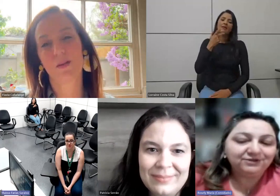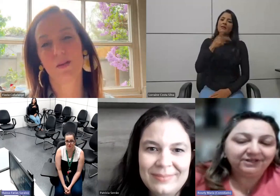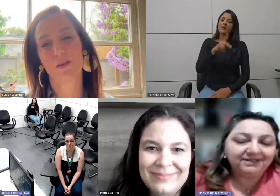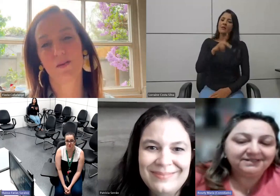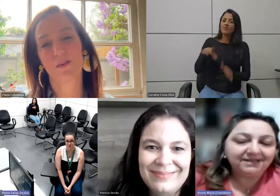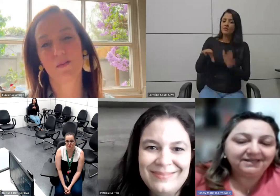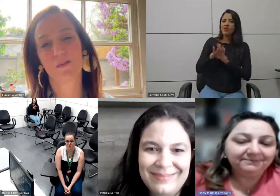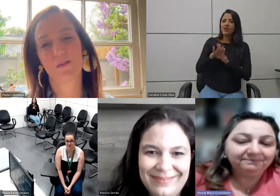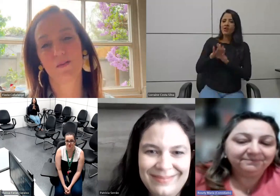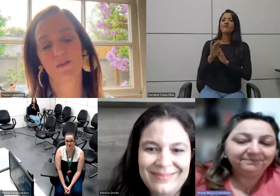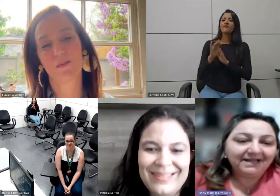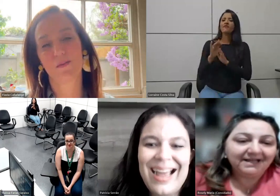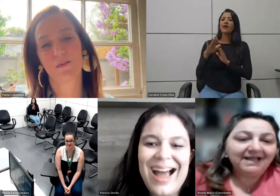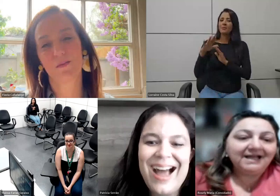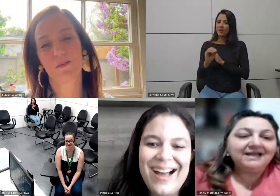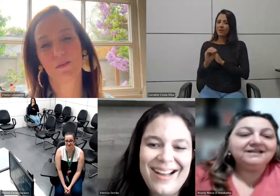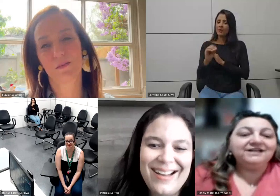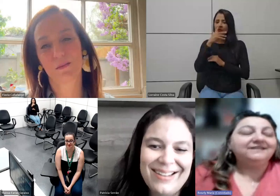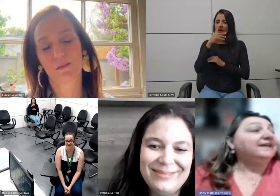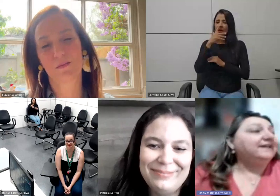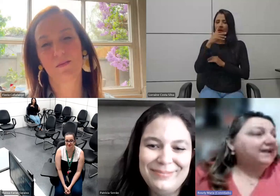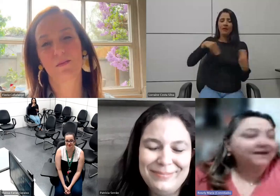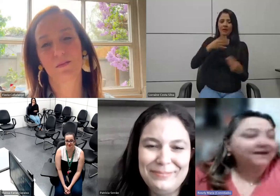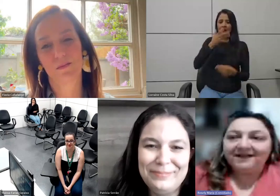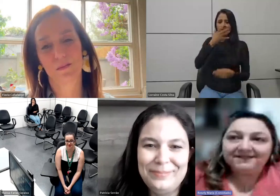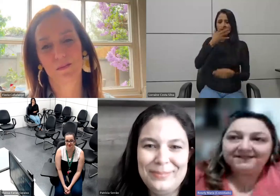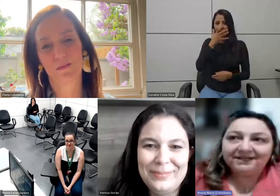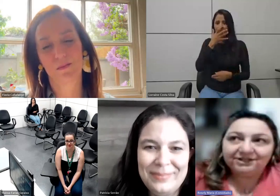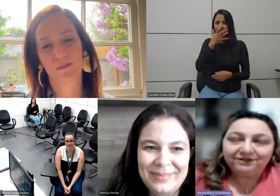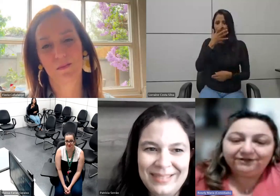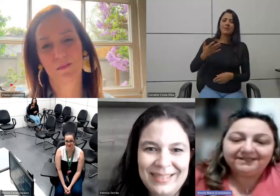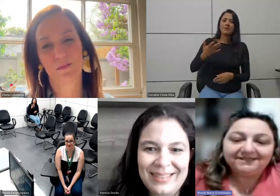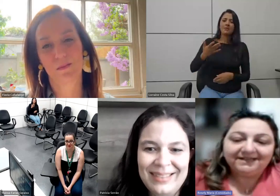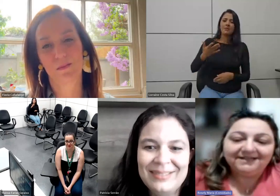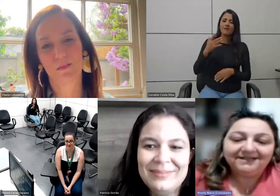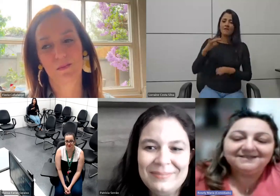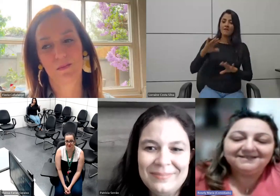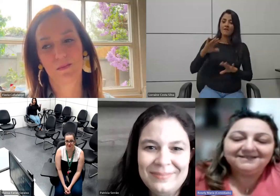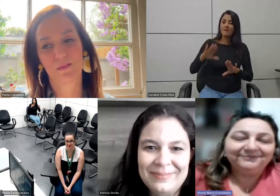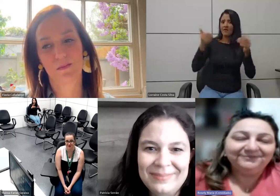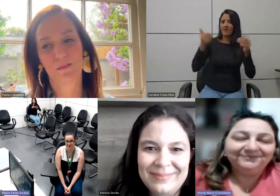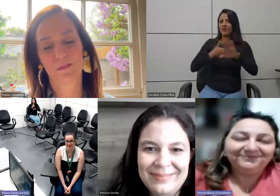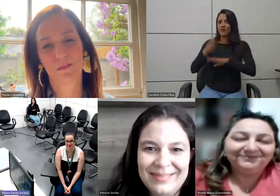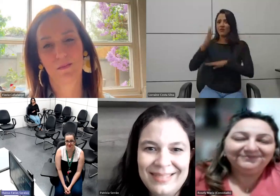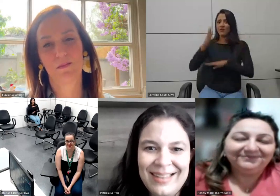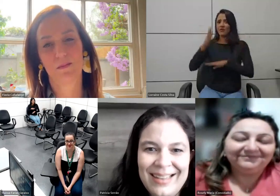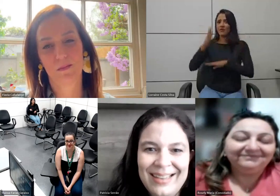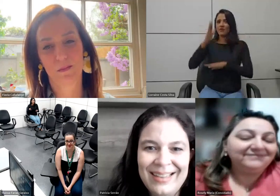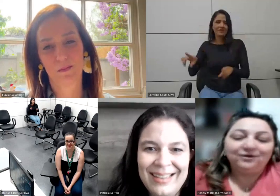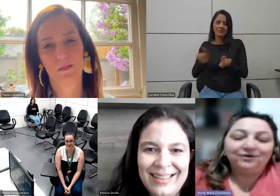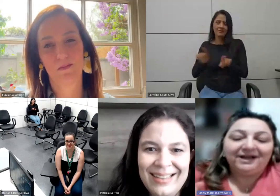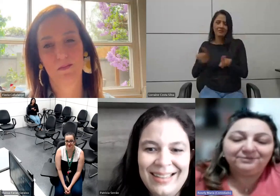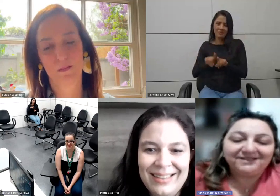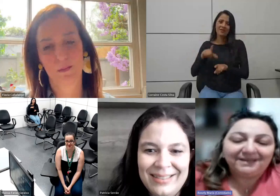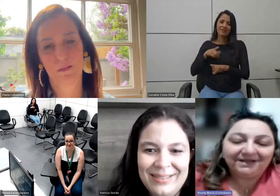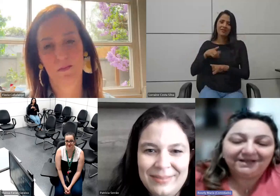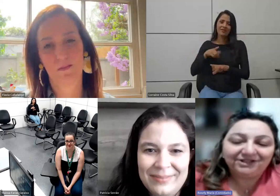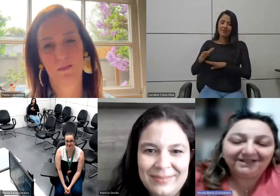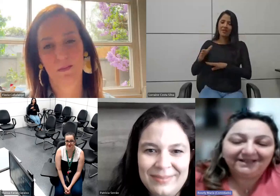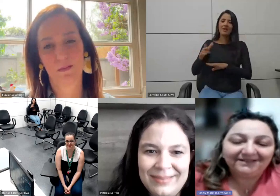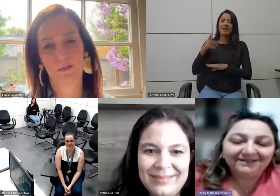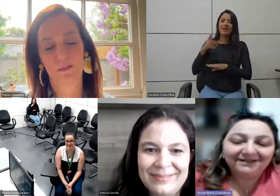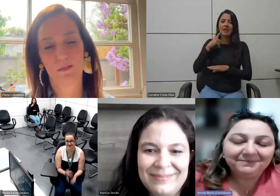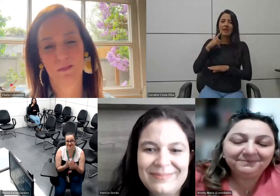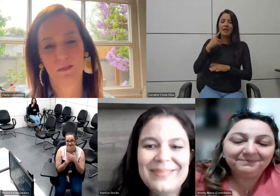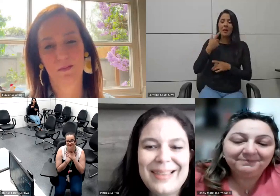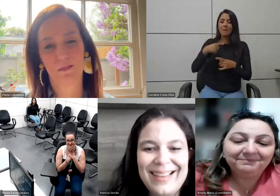chega porque sabe que desorganiza ele já tem a festa que a gente foi das crianças colocaram música